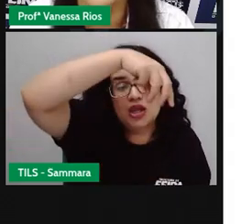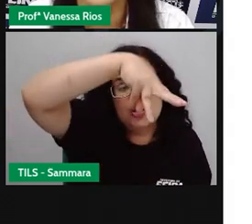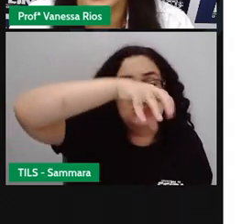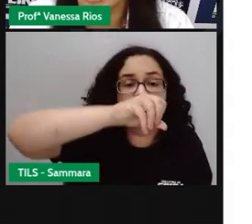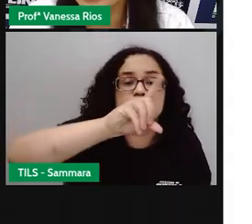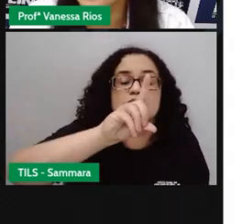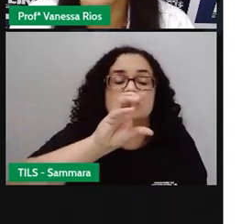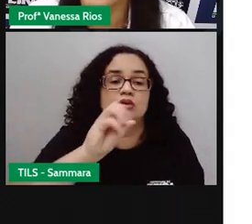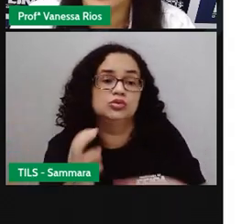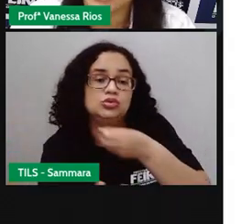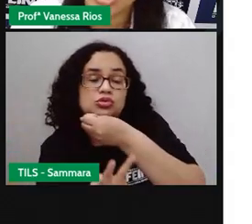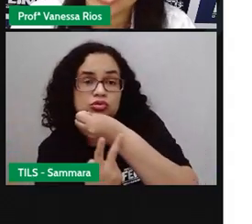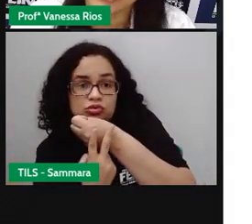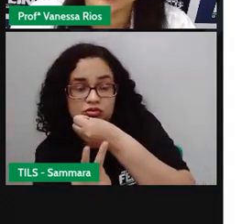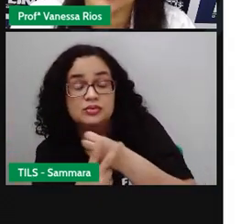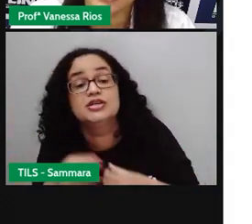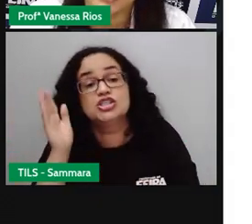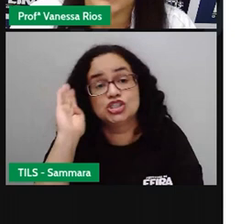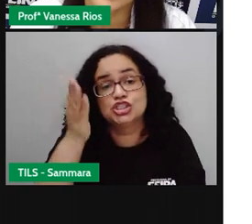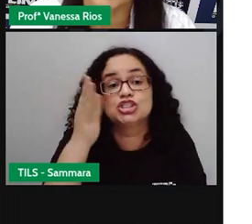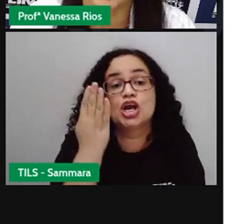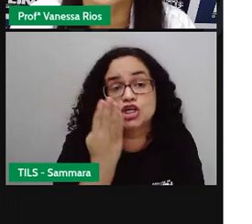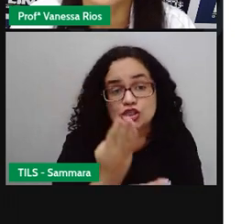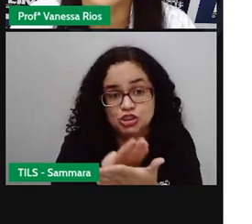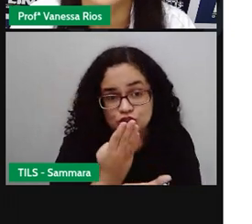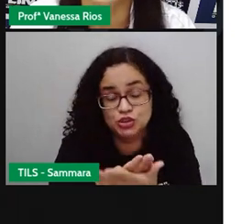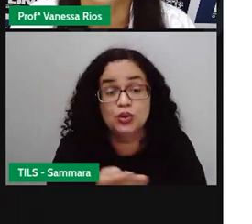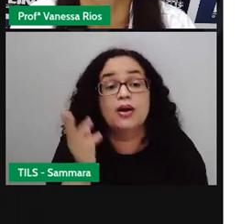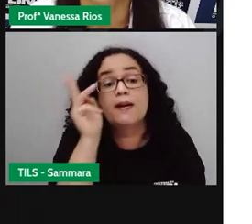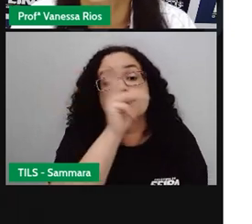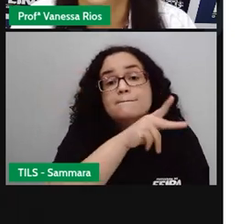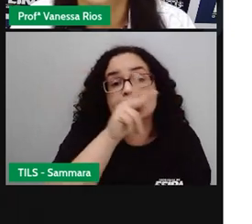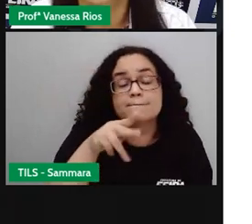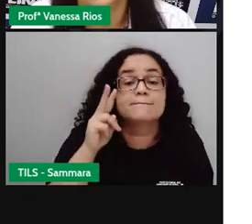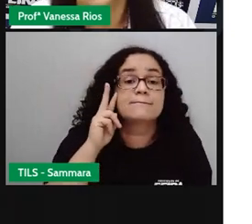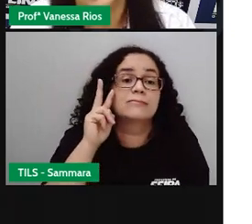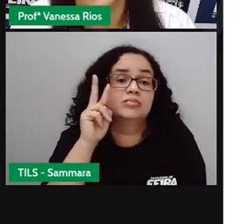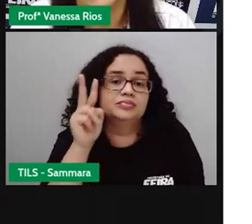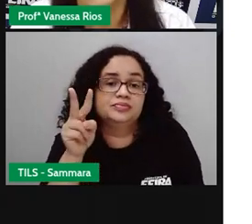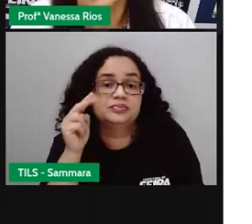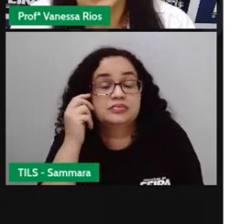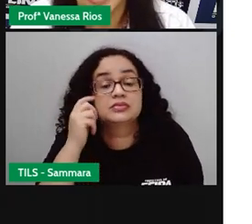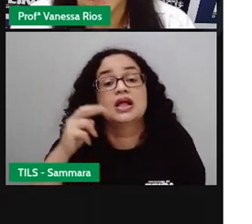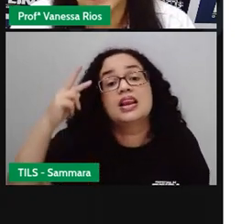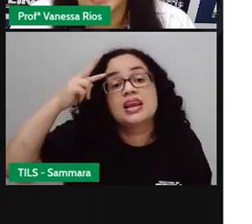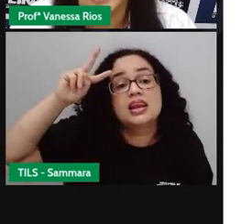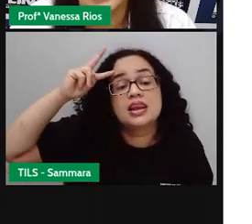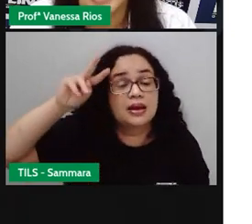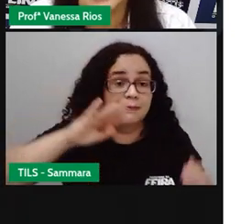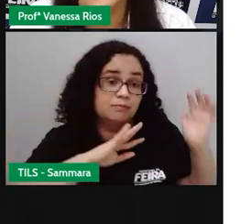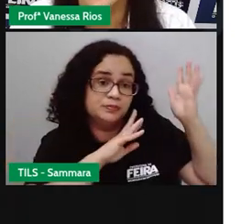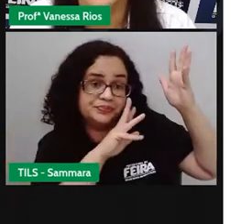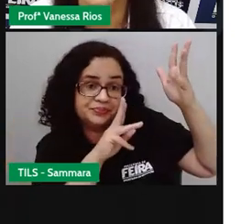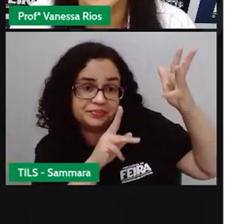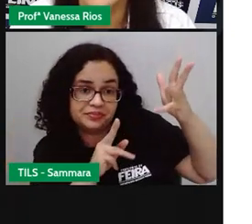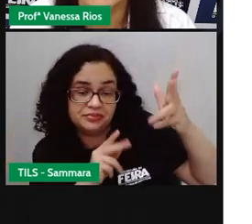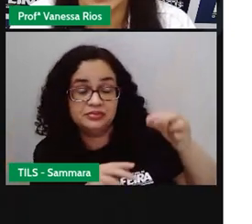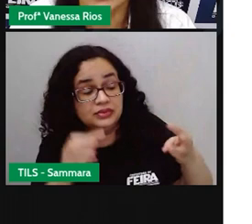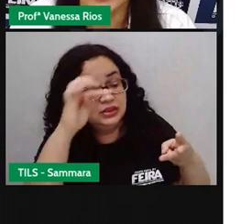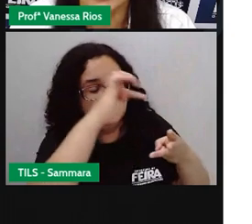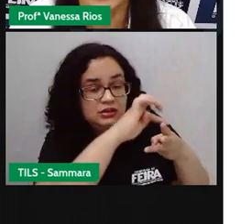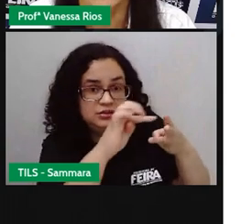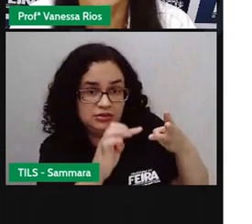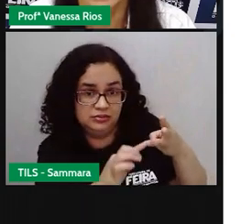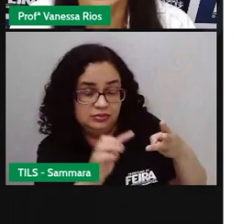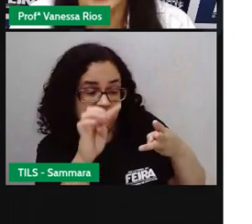verbo. Que a gente também já estudou. Mas a Pró trouxe aqui essa imagem para a gente fazer a revisão. E aí existem três